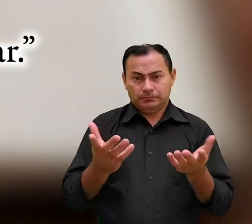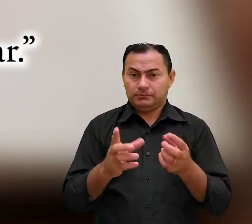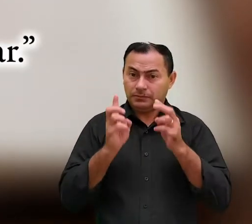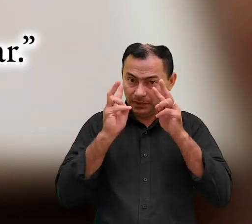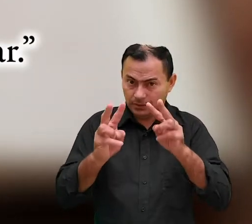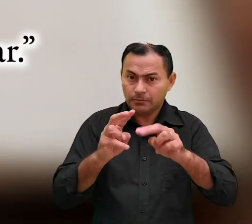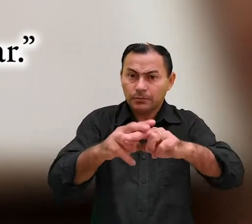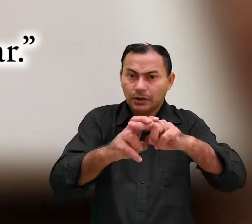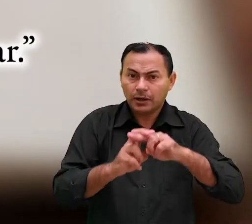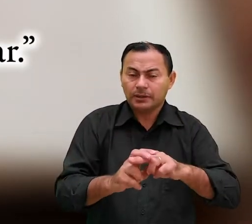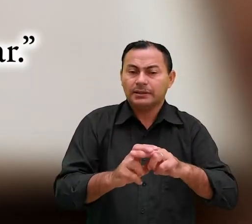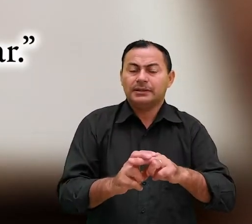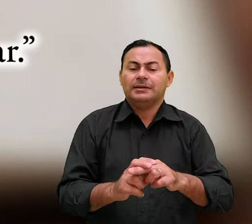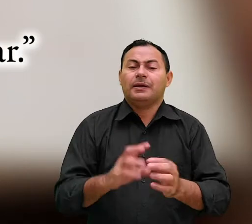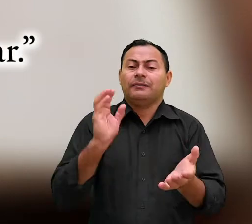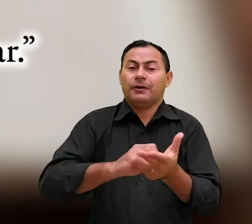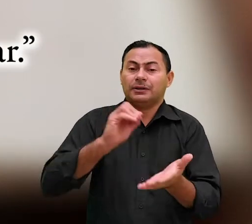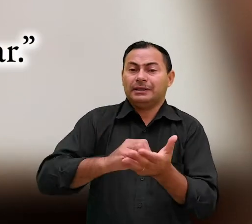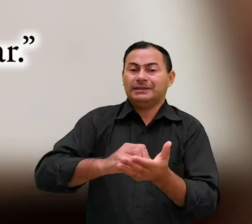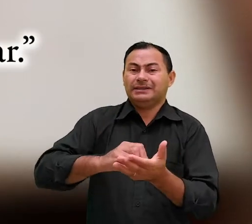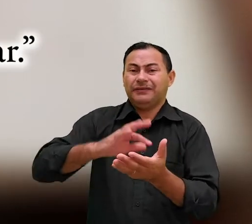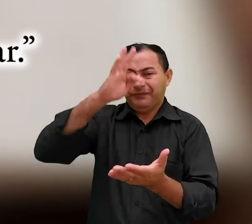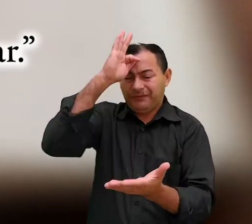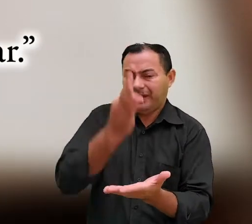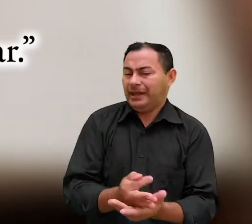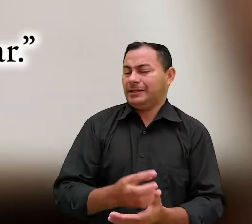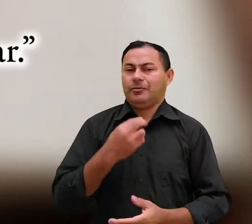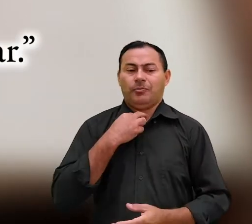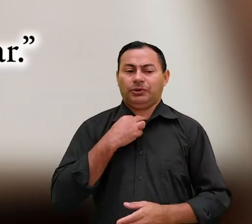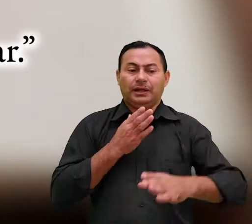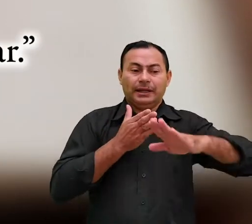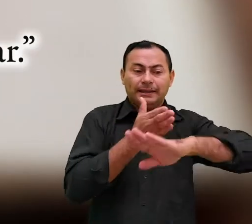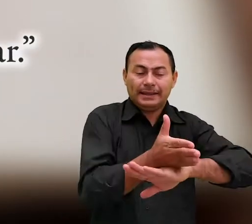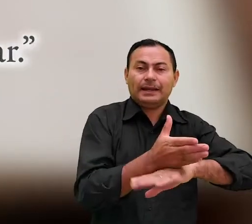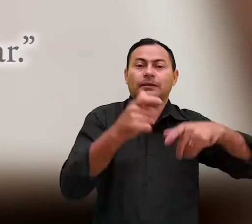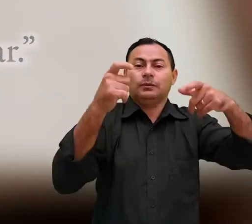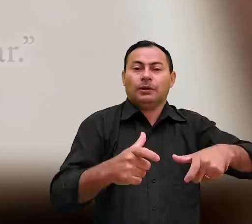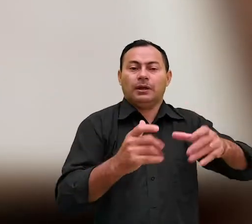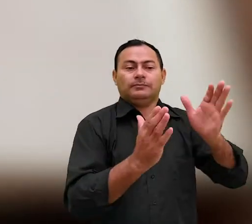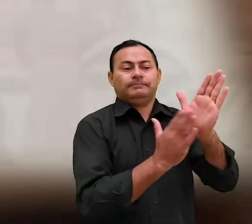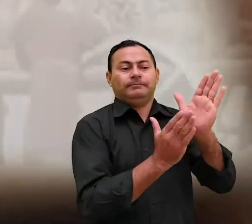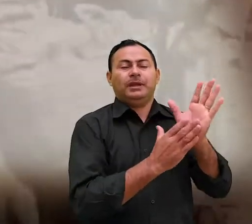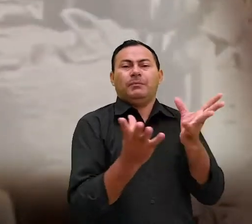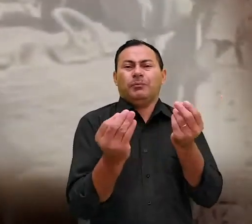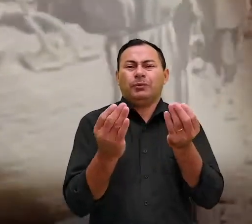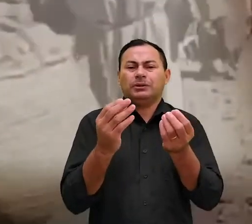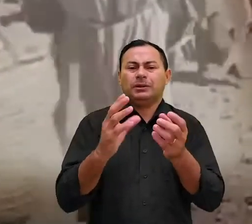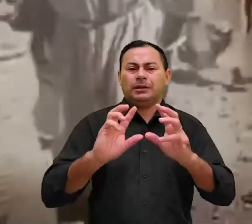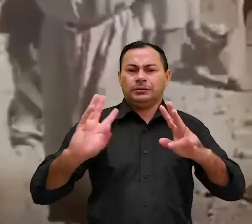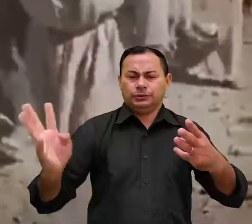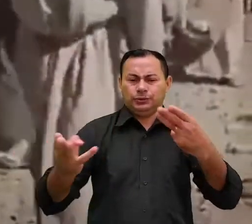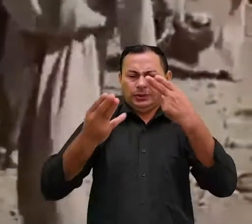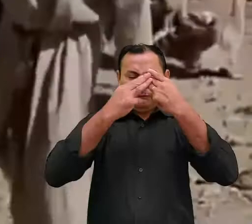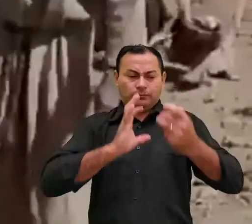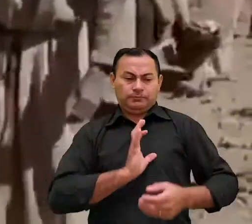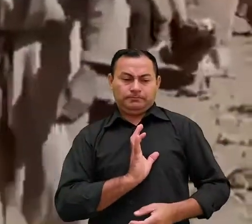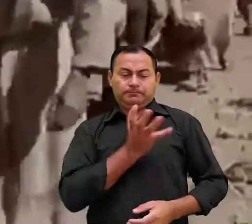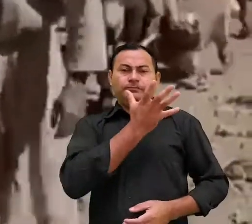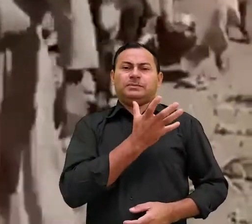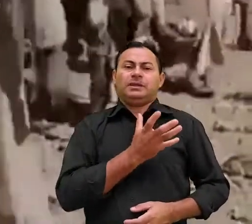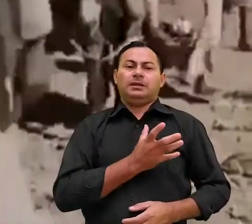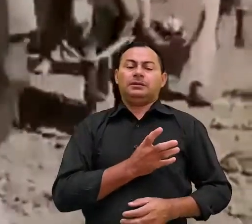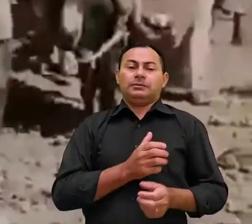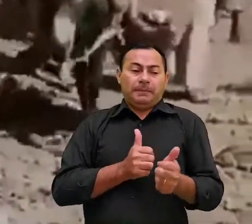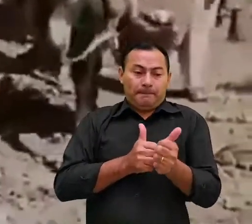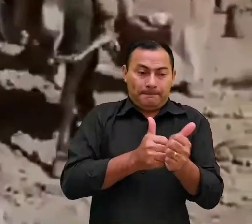Vemos assim que por causa da incredulidade não puderam entrar Muitos daqueles judeus convertidos